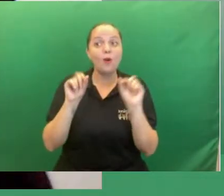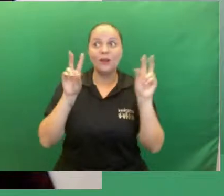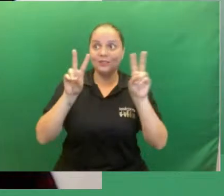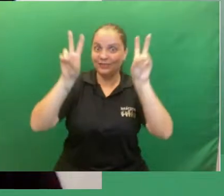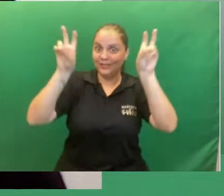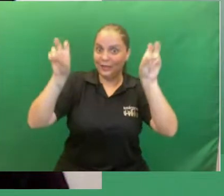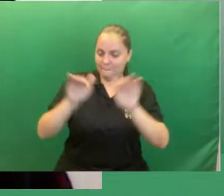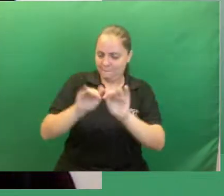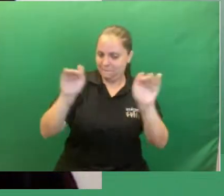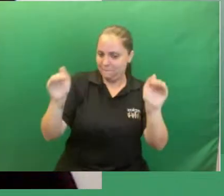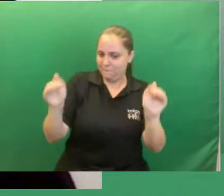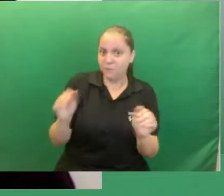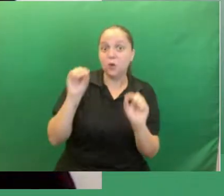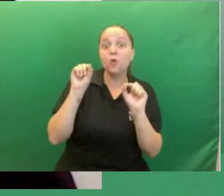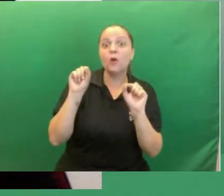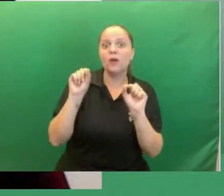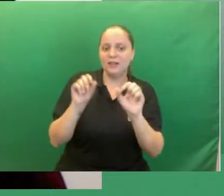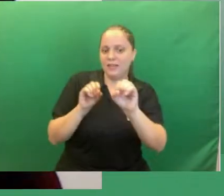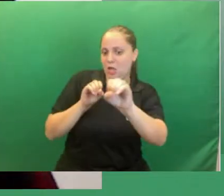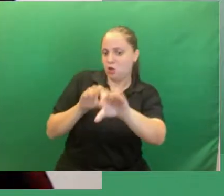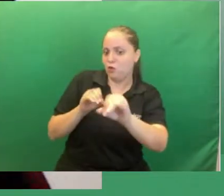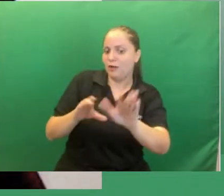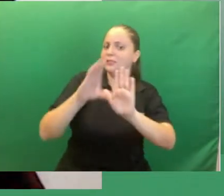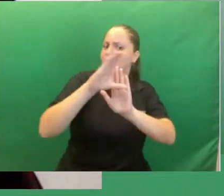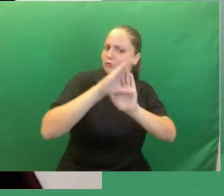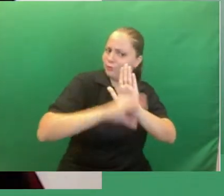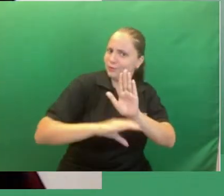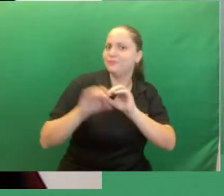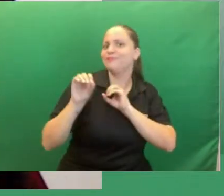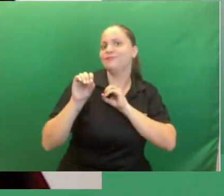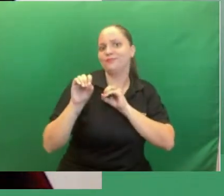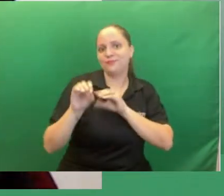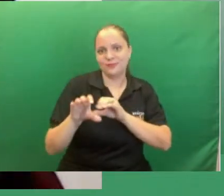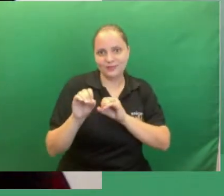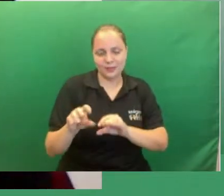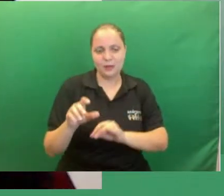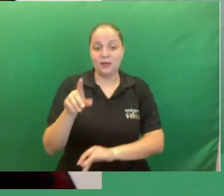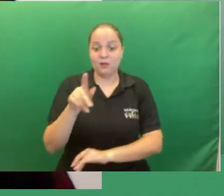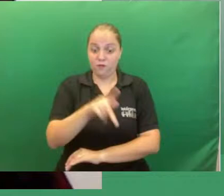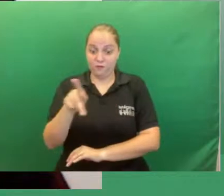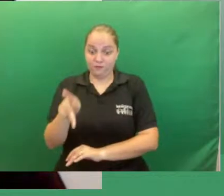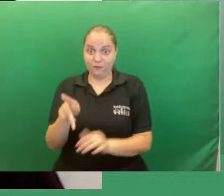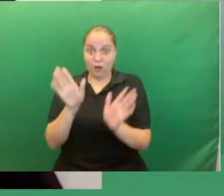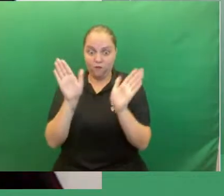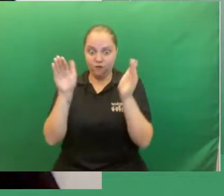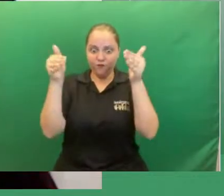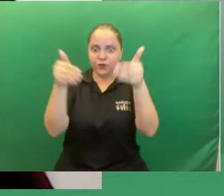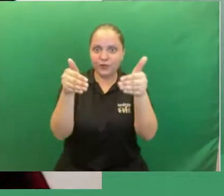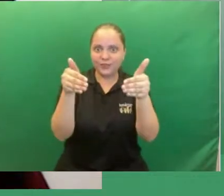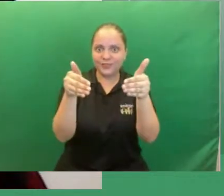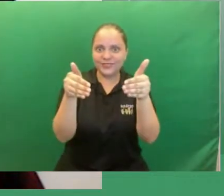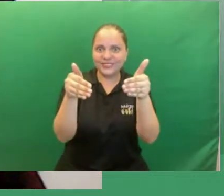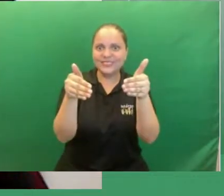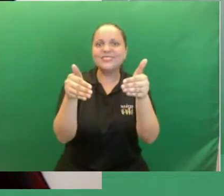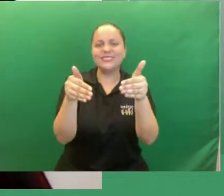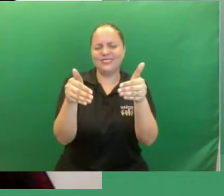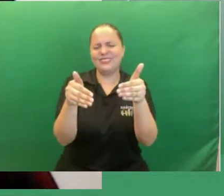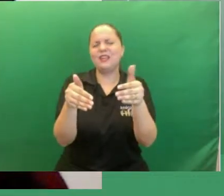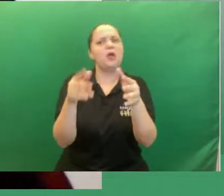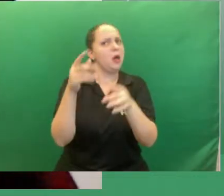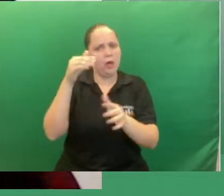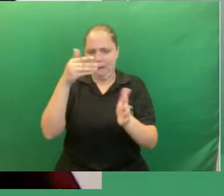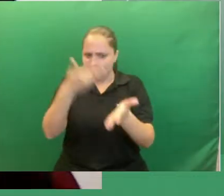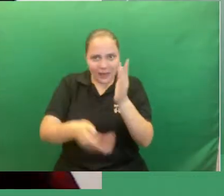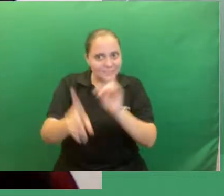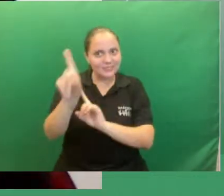nossa mesa é amanhã educação currículo ensino e docência em foco então não perca nos acompanhe desde